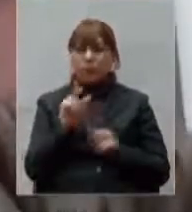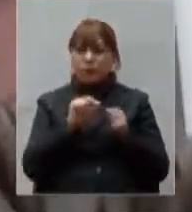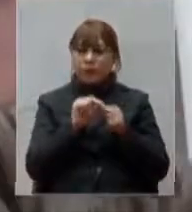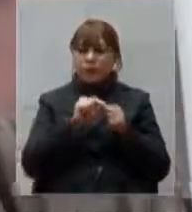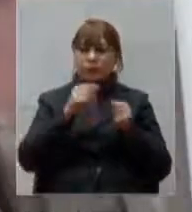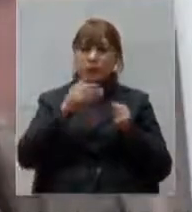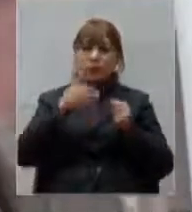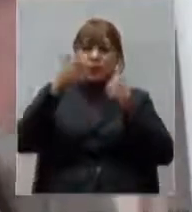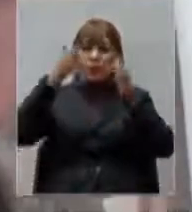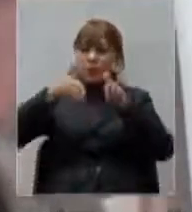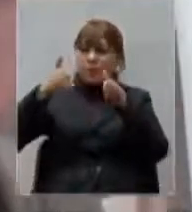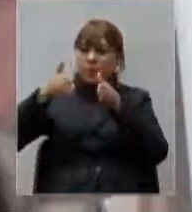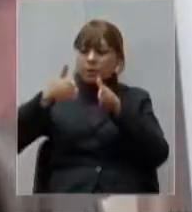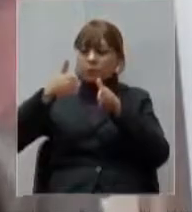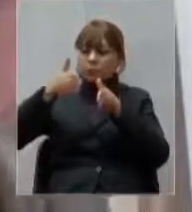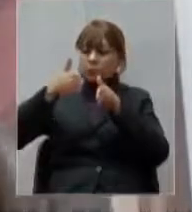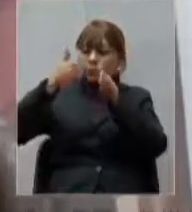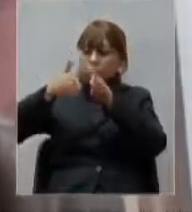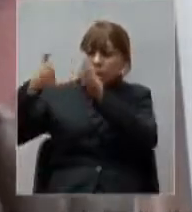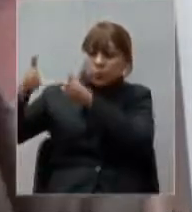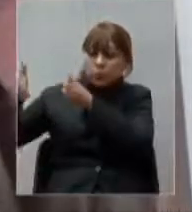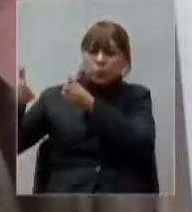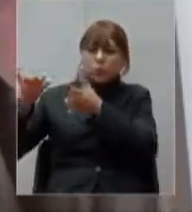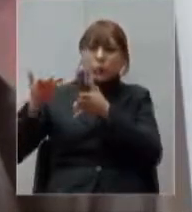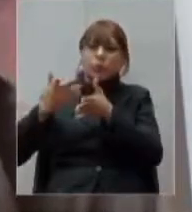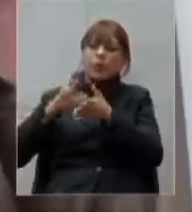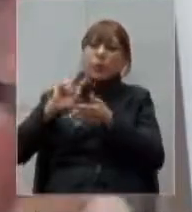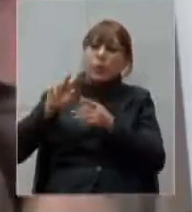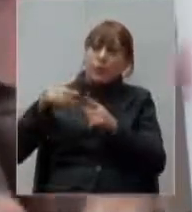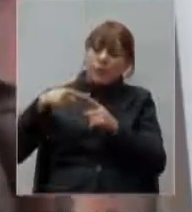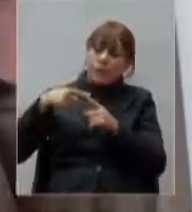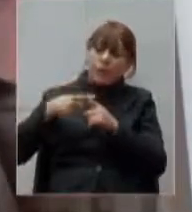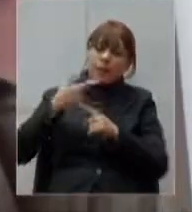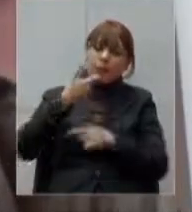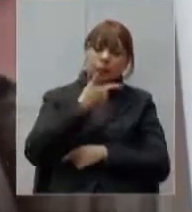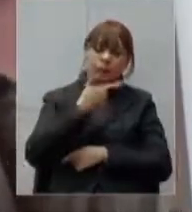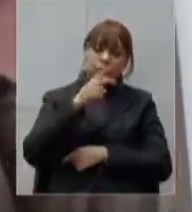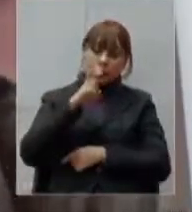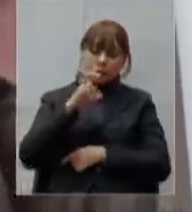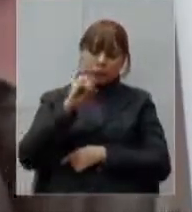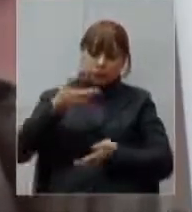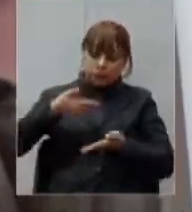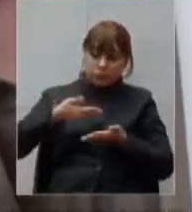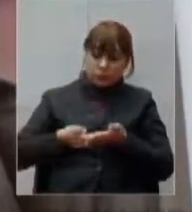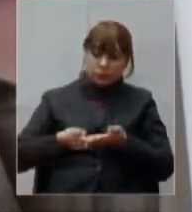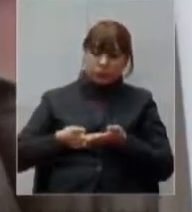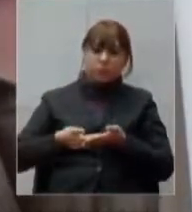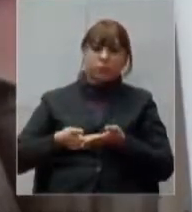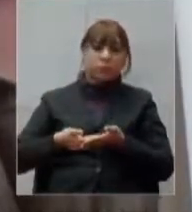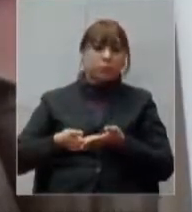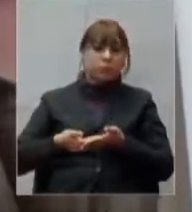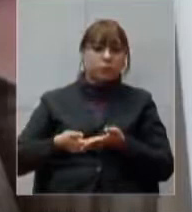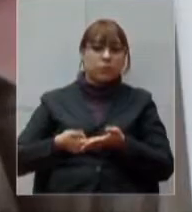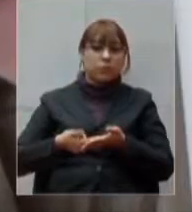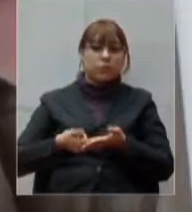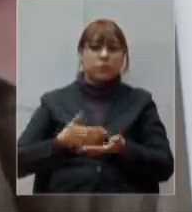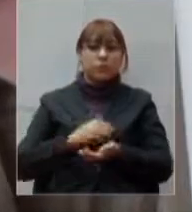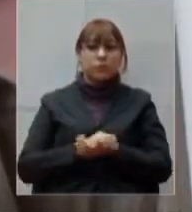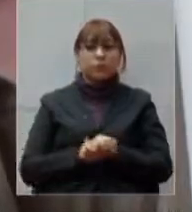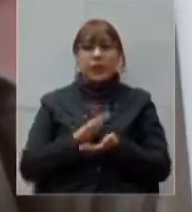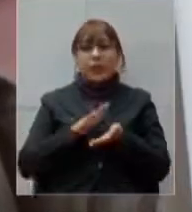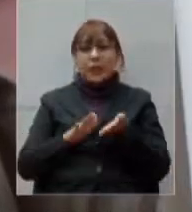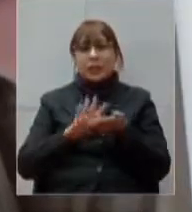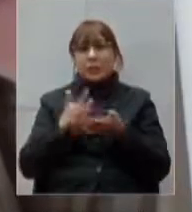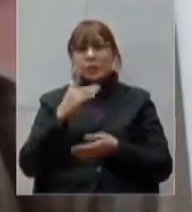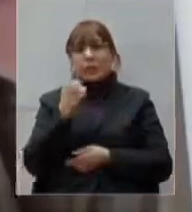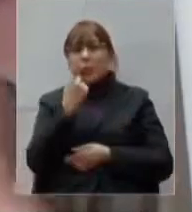colocar um teto em 250 leitos de 3x3 nós gastaríamos perto de 1